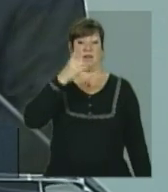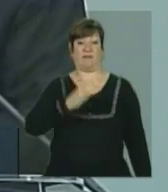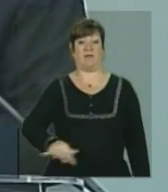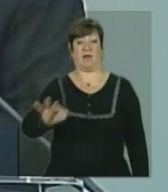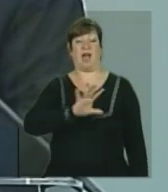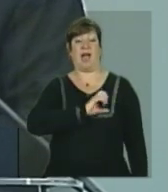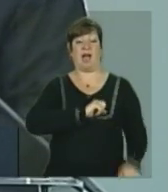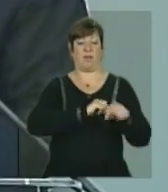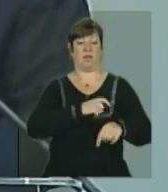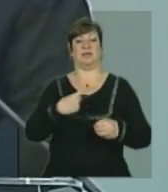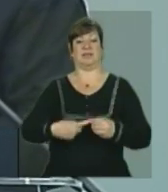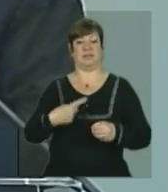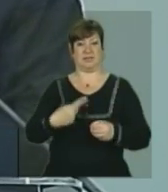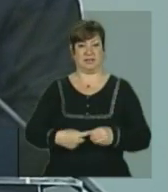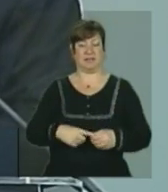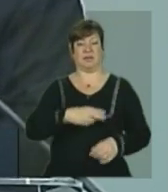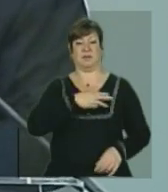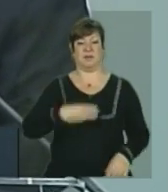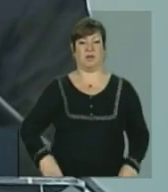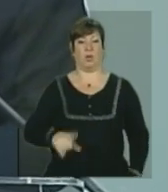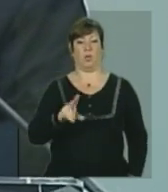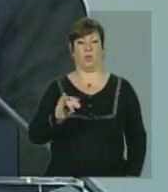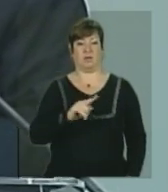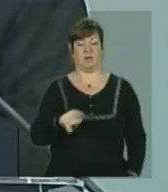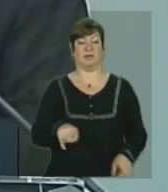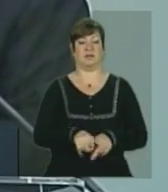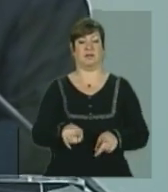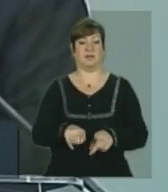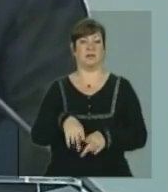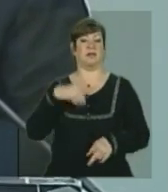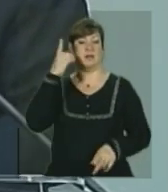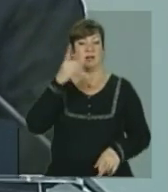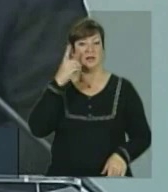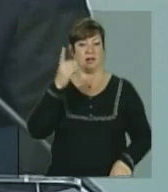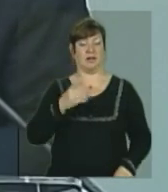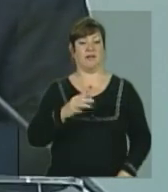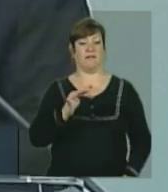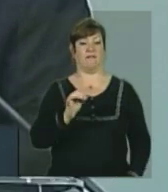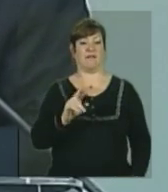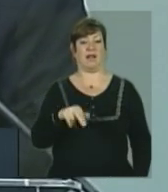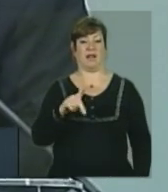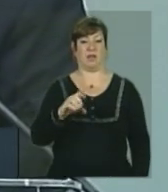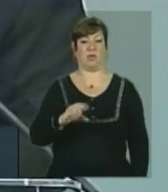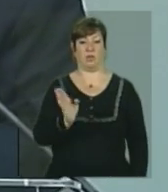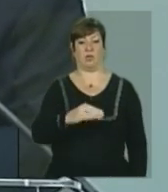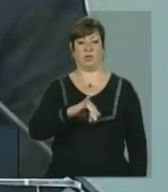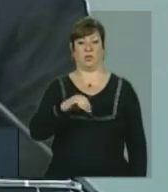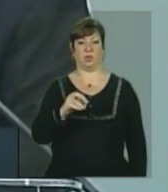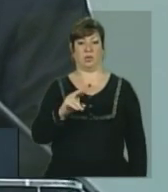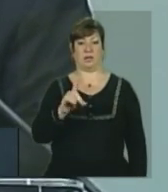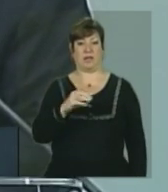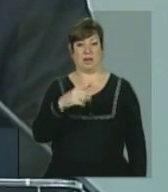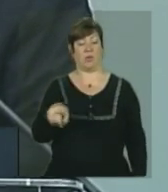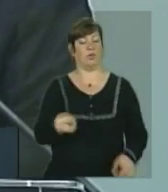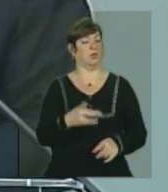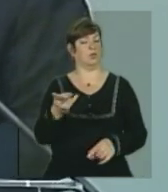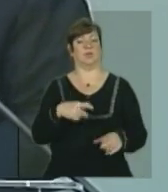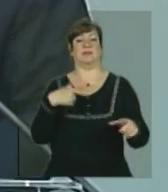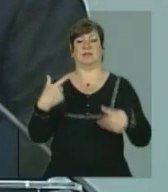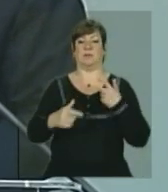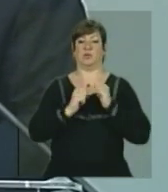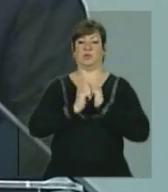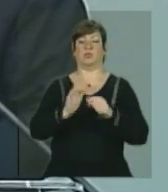que amam a sua cidade, o ministro Luiz Sérgio, o deputado Fernando Jordão, ambos estão juntos aqui, trabalham pela cidade,